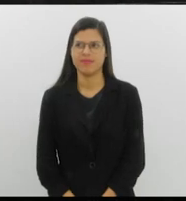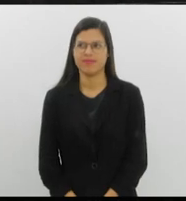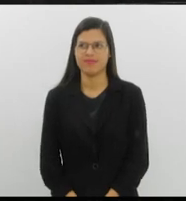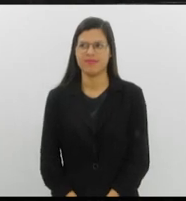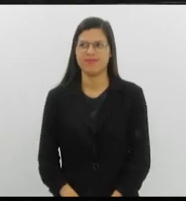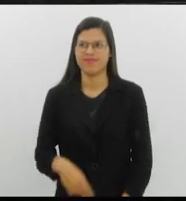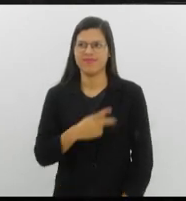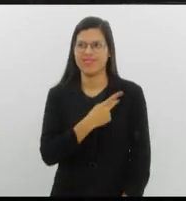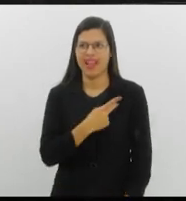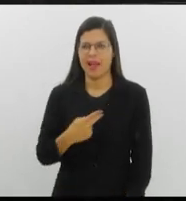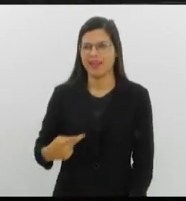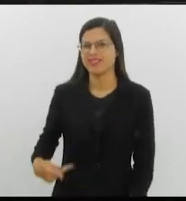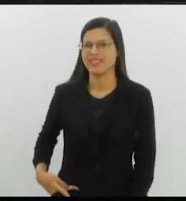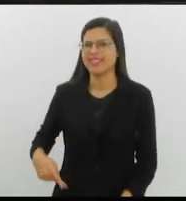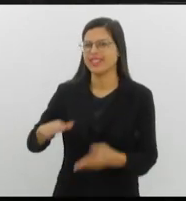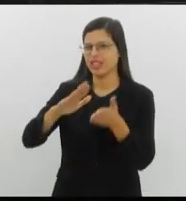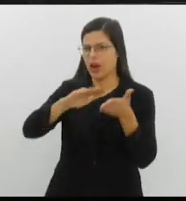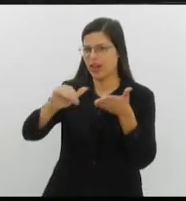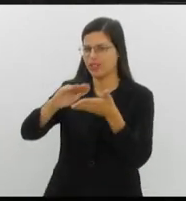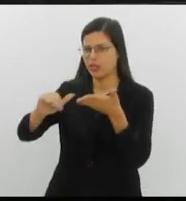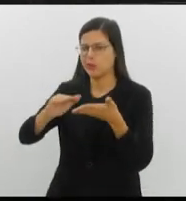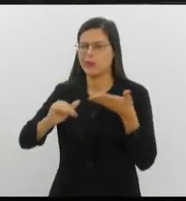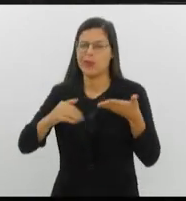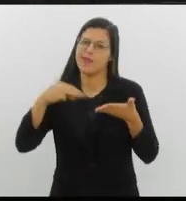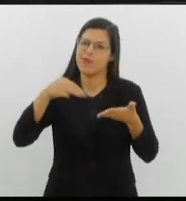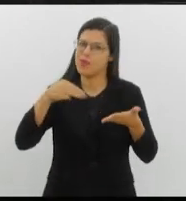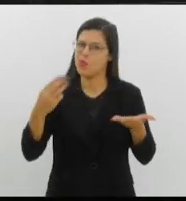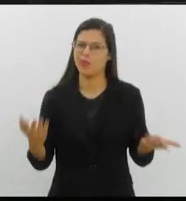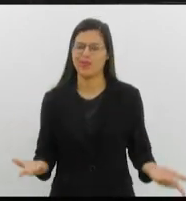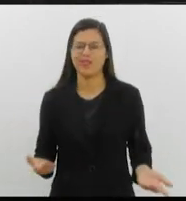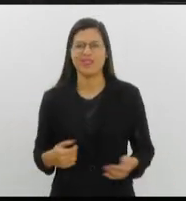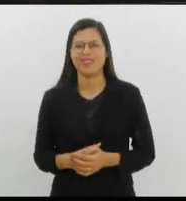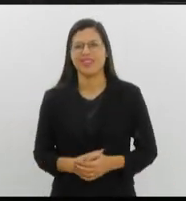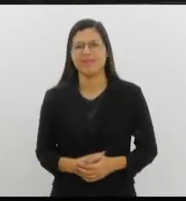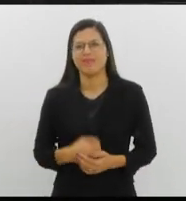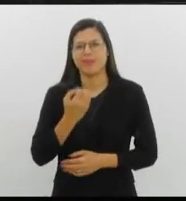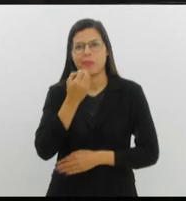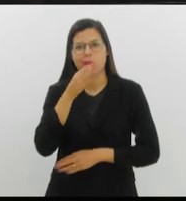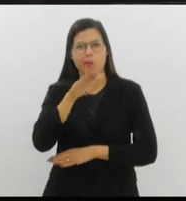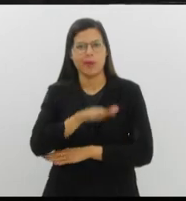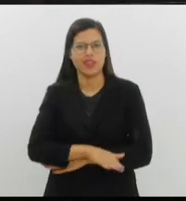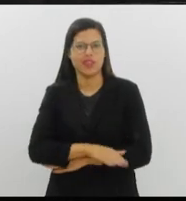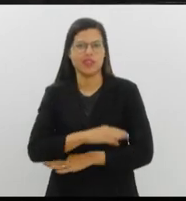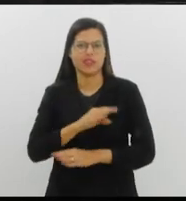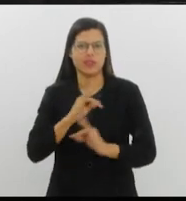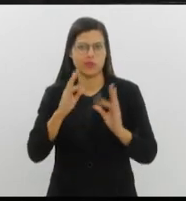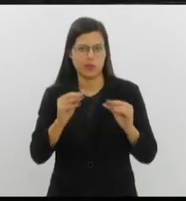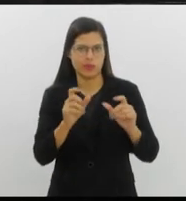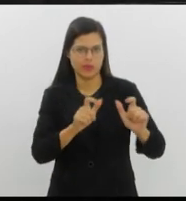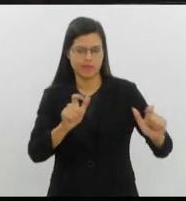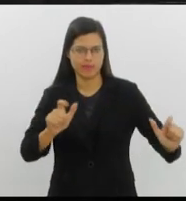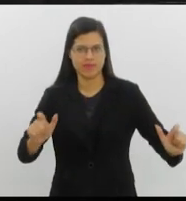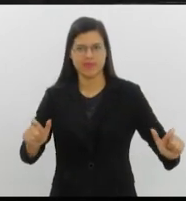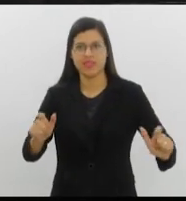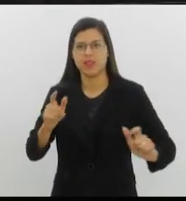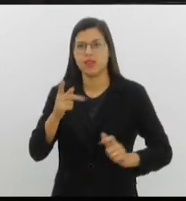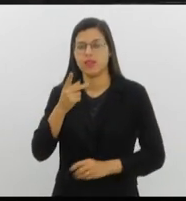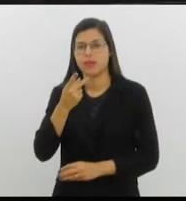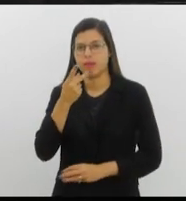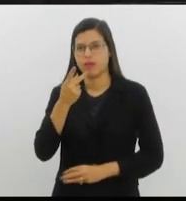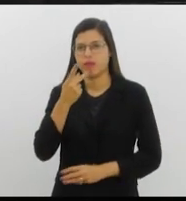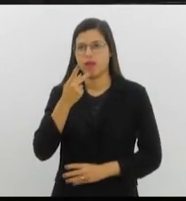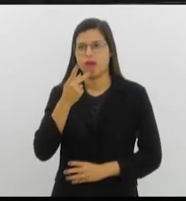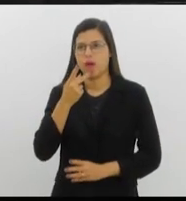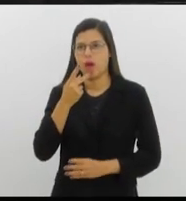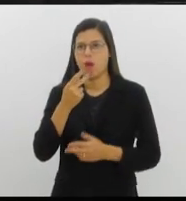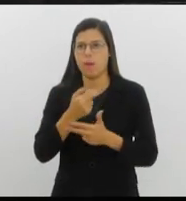tirando dois minutos. Daqui a pouco eu não vou ter tempo nenhum. Boa tarde a todos os presentes. Passando aqui, só para frisar uma coisa